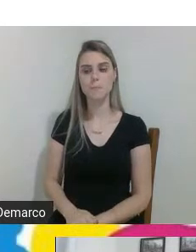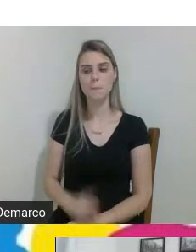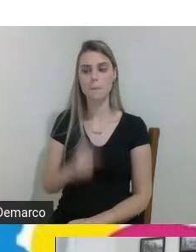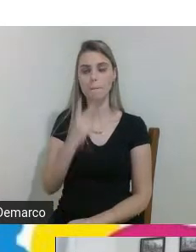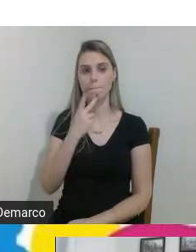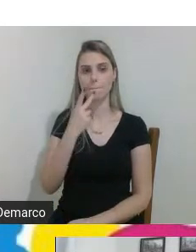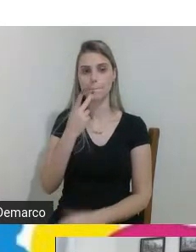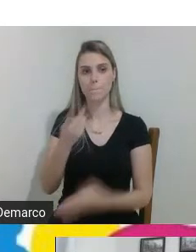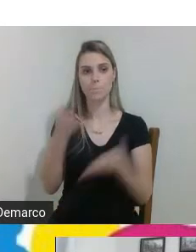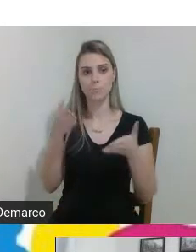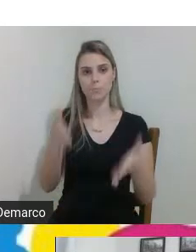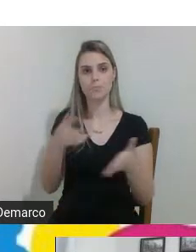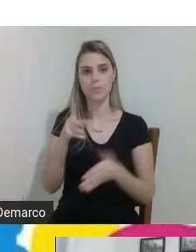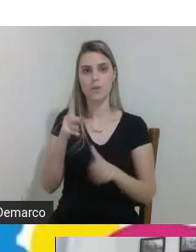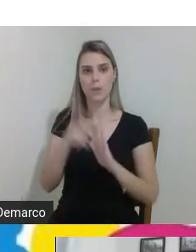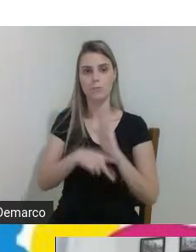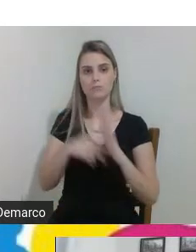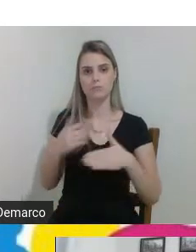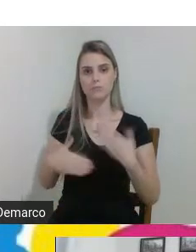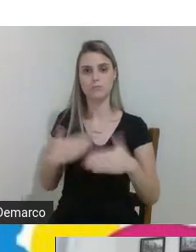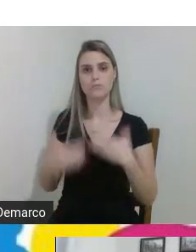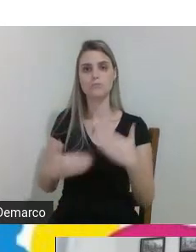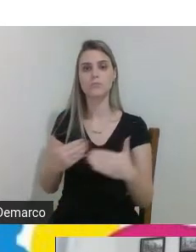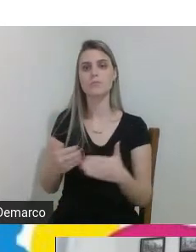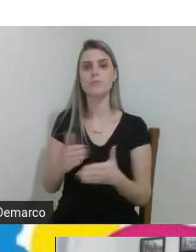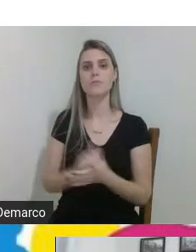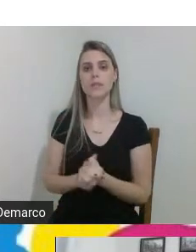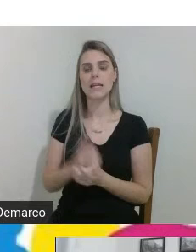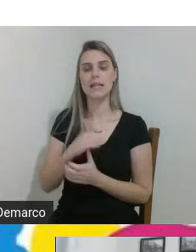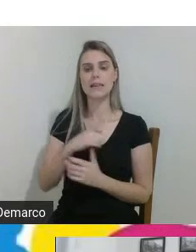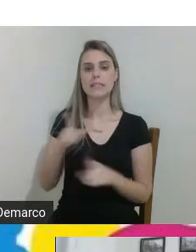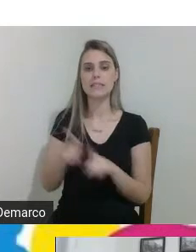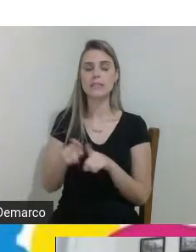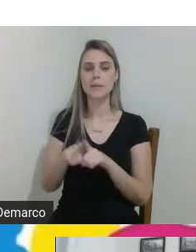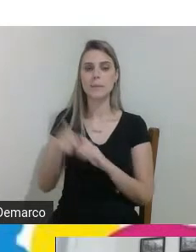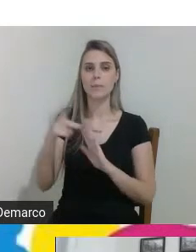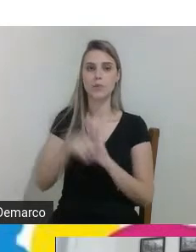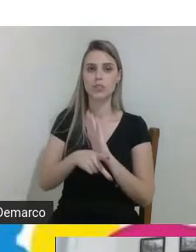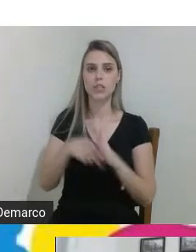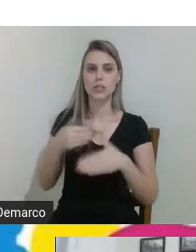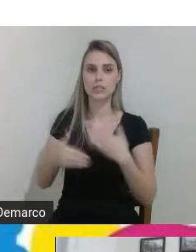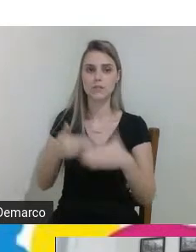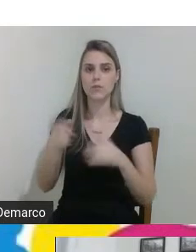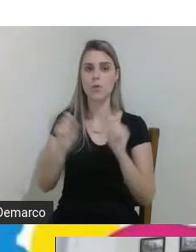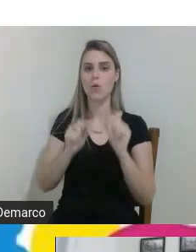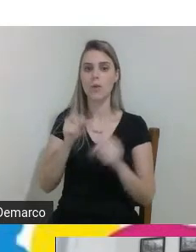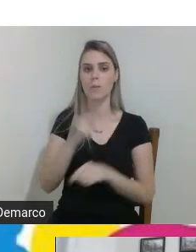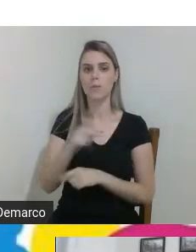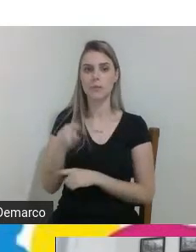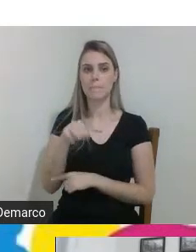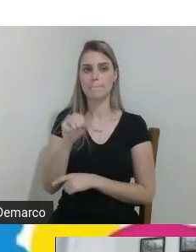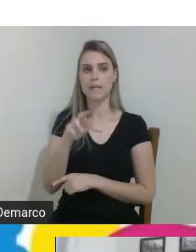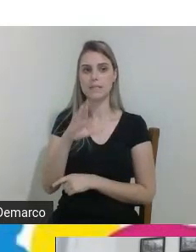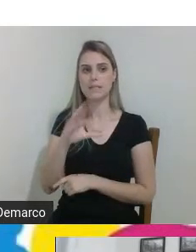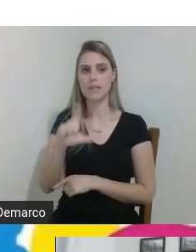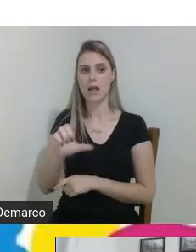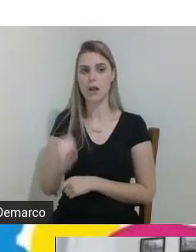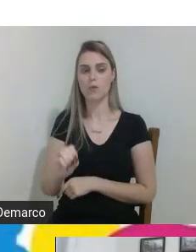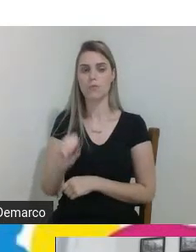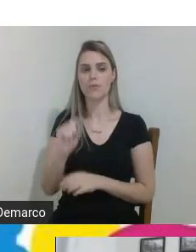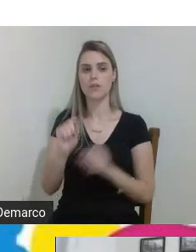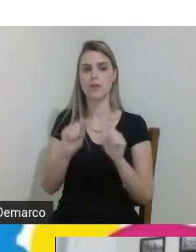que desenvolvemos temos também um projeto desenvolvido pelo professor Marcelo Toso com recurso da